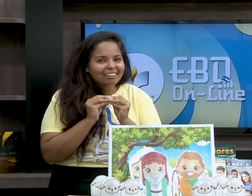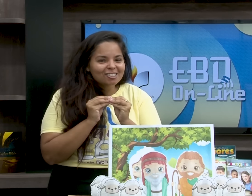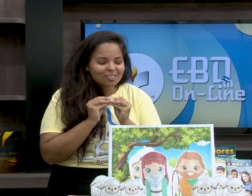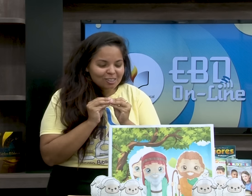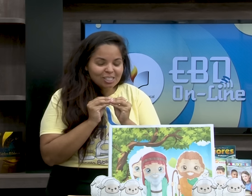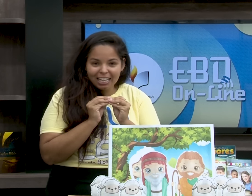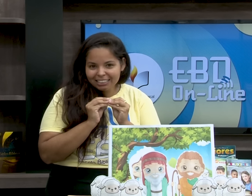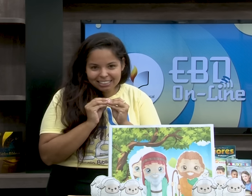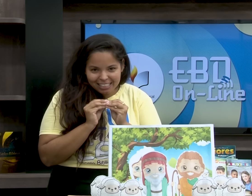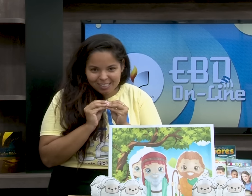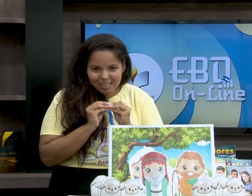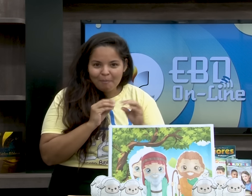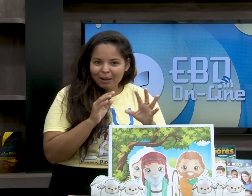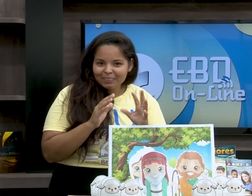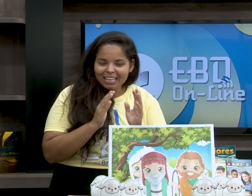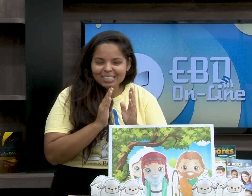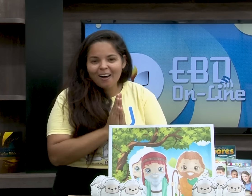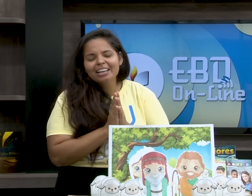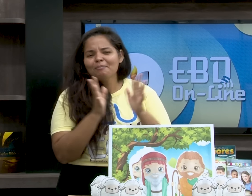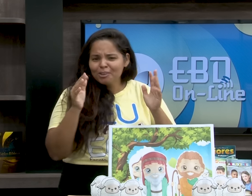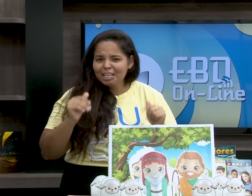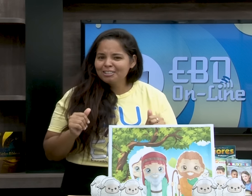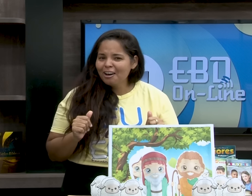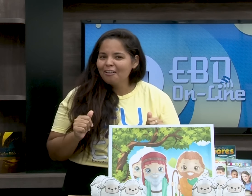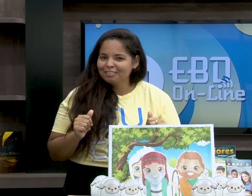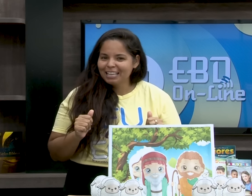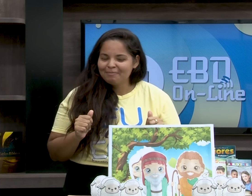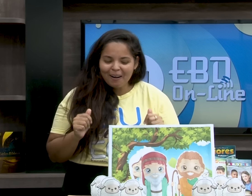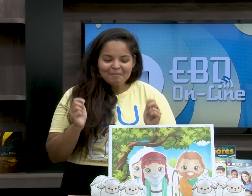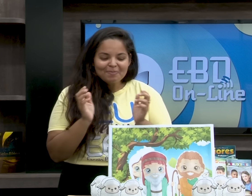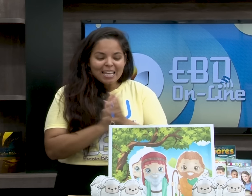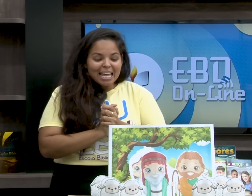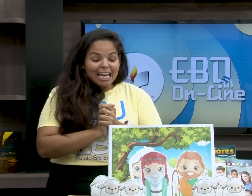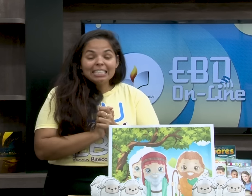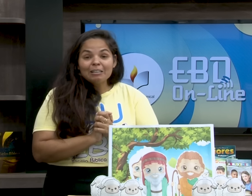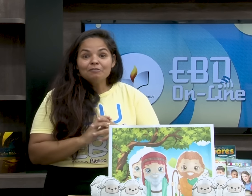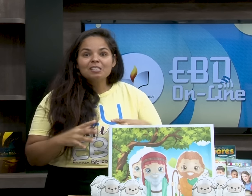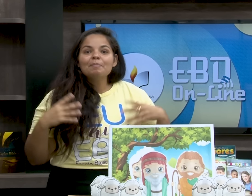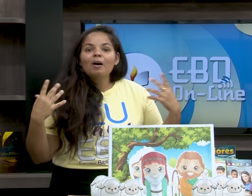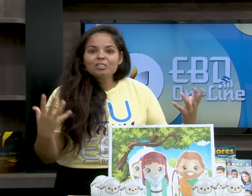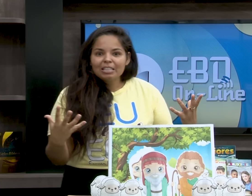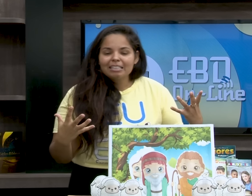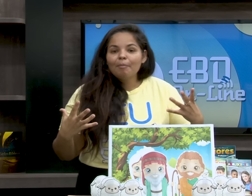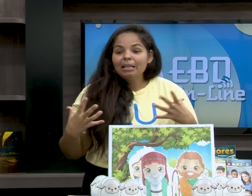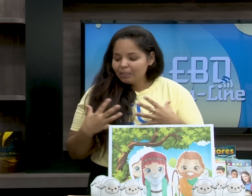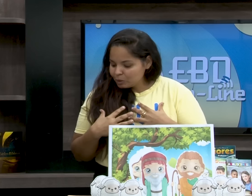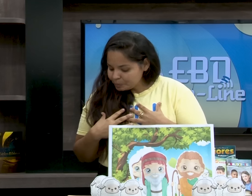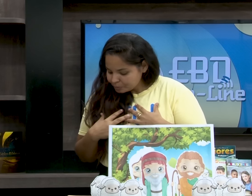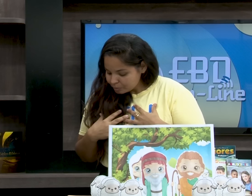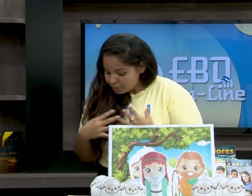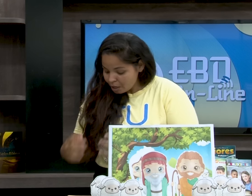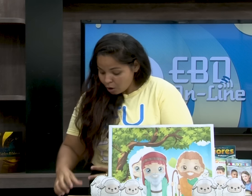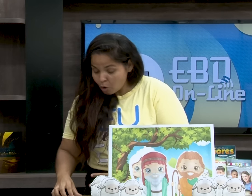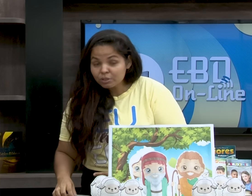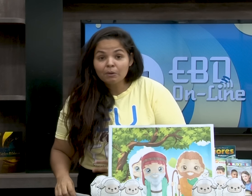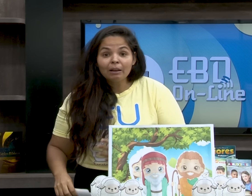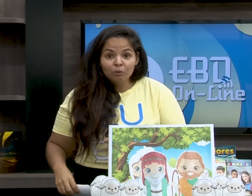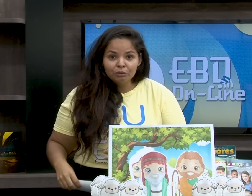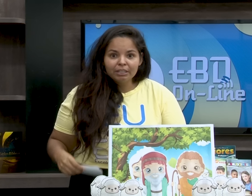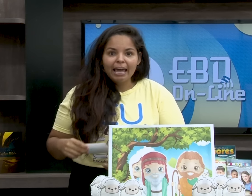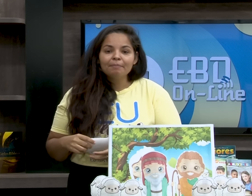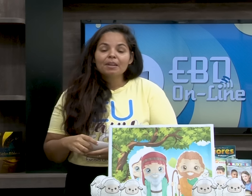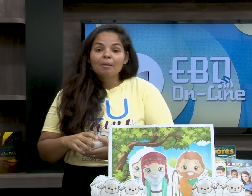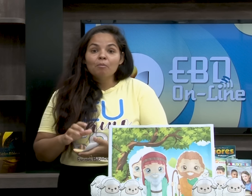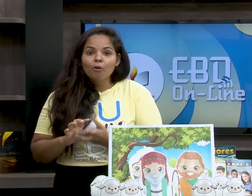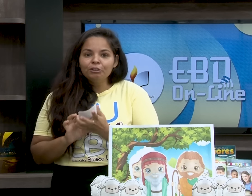desligar num instantinho só pra contar a história e depois liga de novo, tá bom? Então, você pode estar trabalhando com o seu